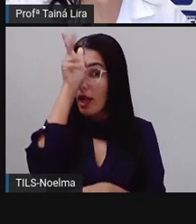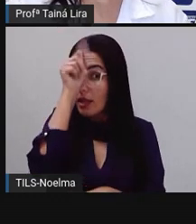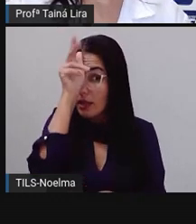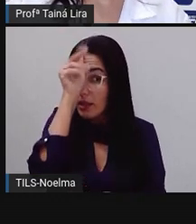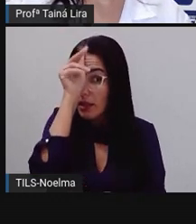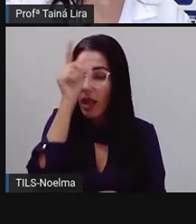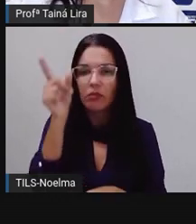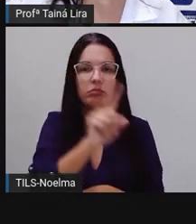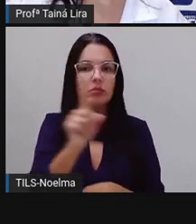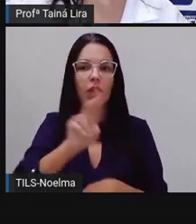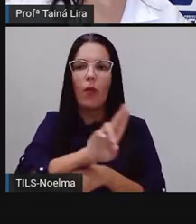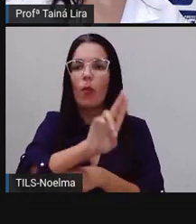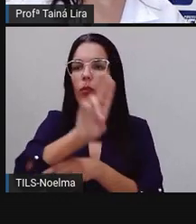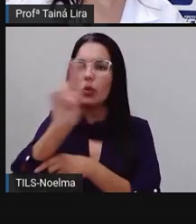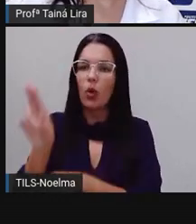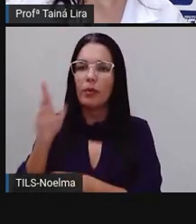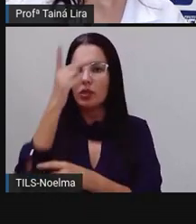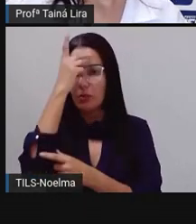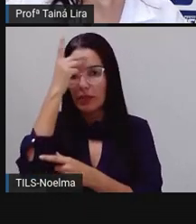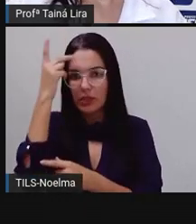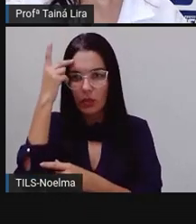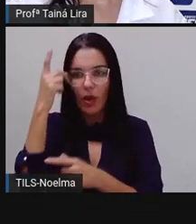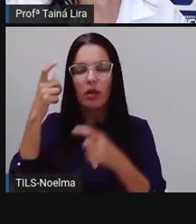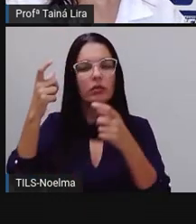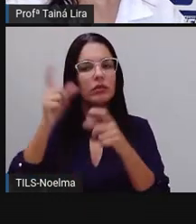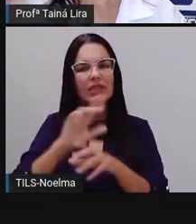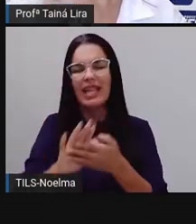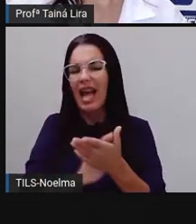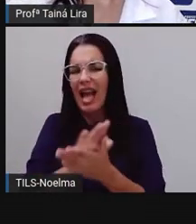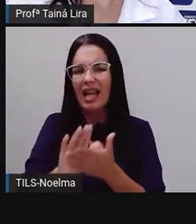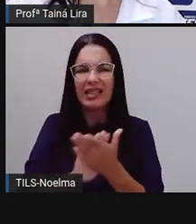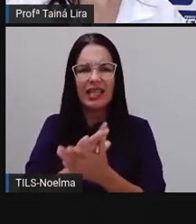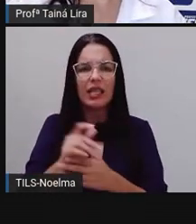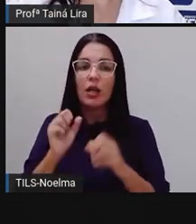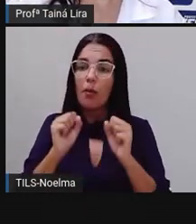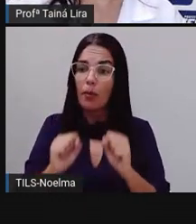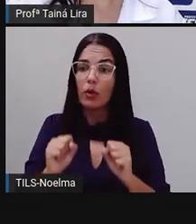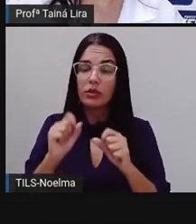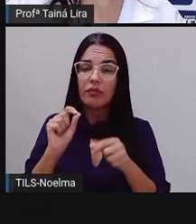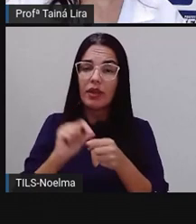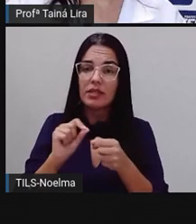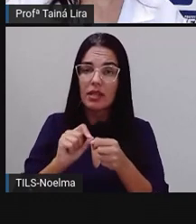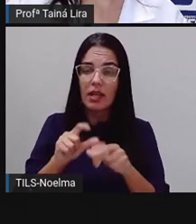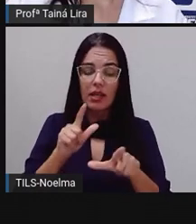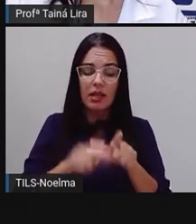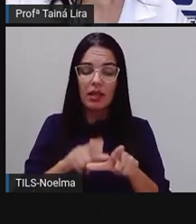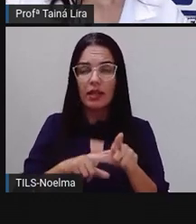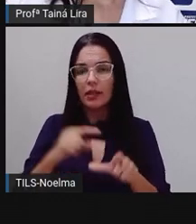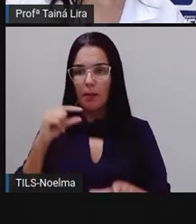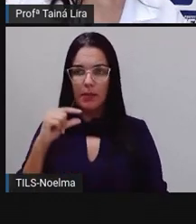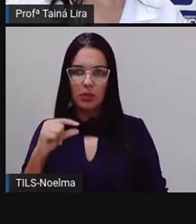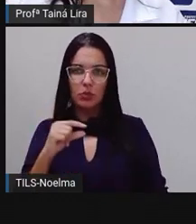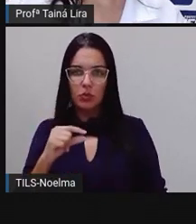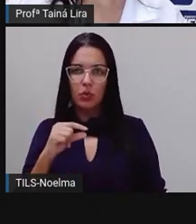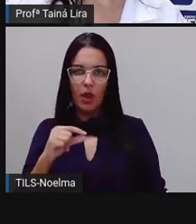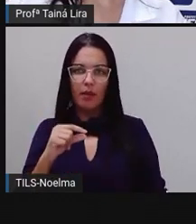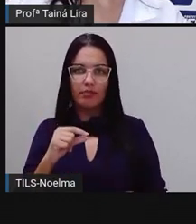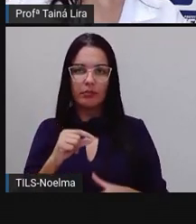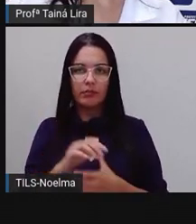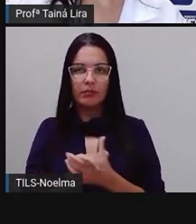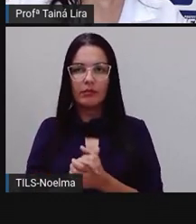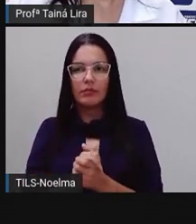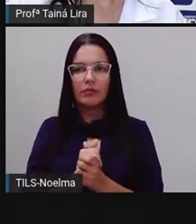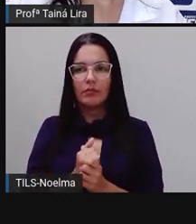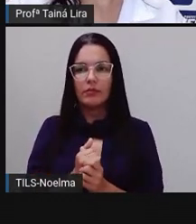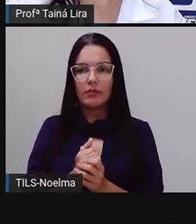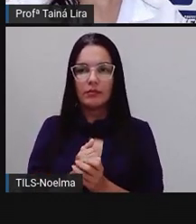galinha, galinha não é nome de pessoa nem de lugar. Então, se não vier no início da frase, a pode usar aí a minúscula. E